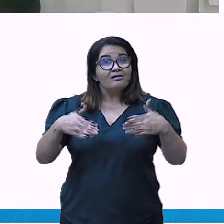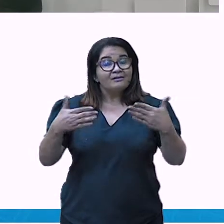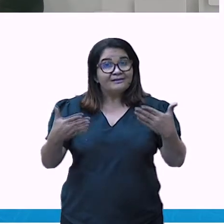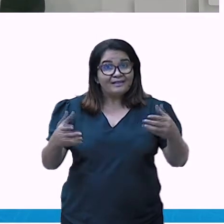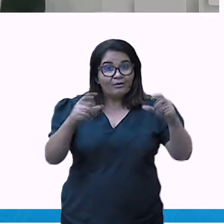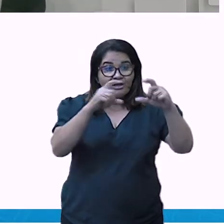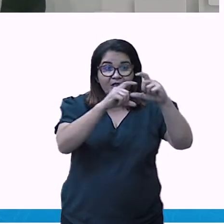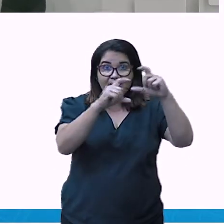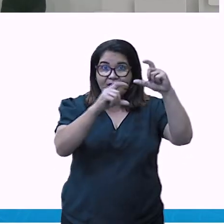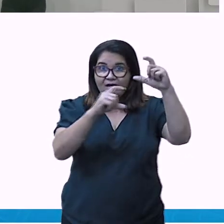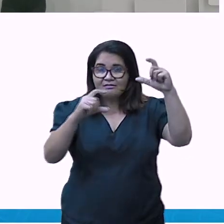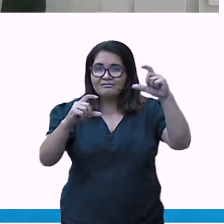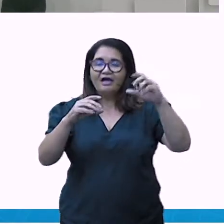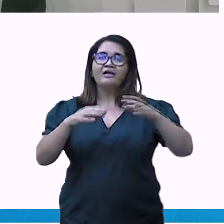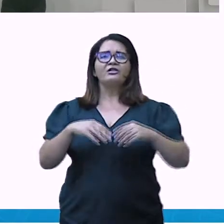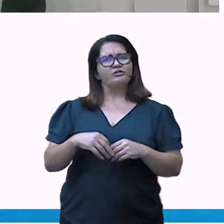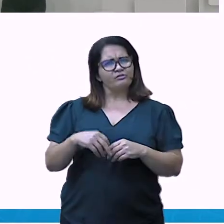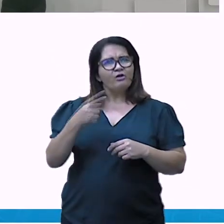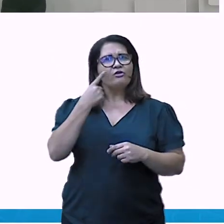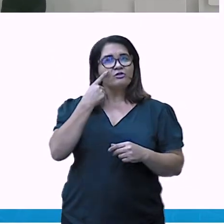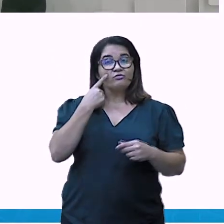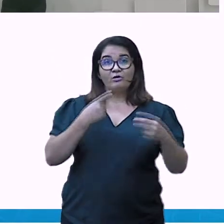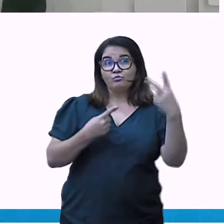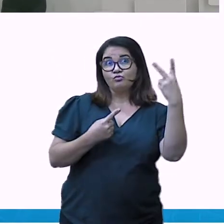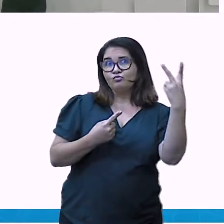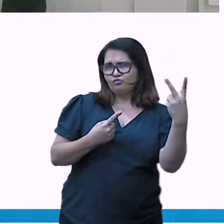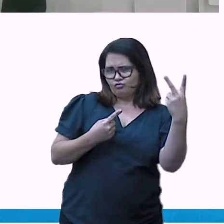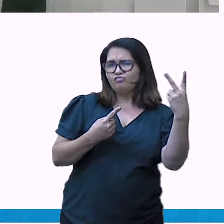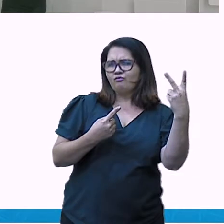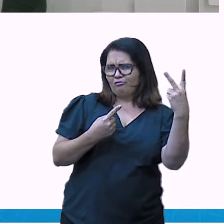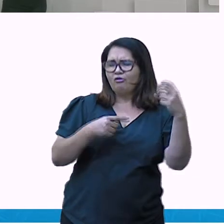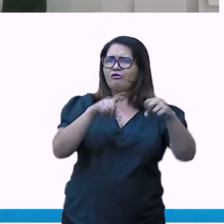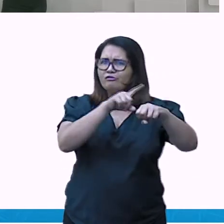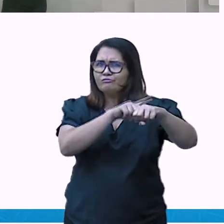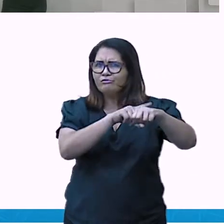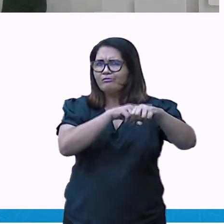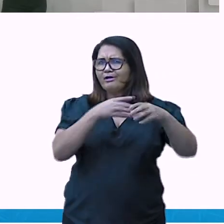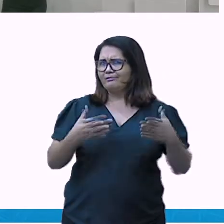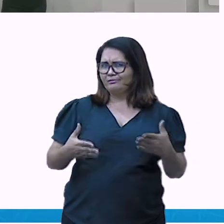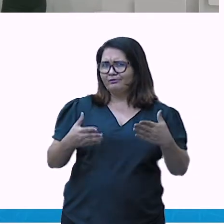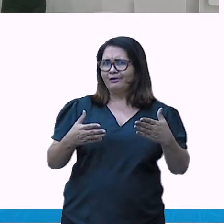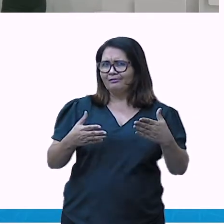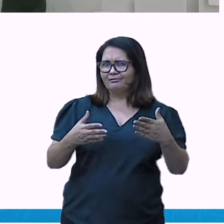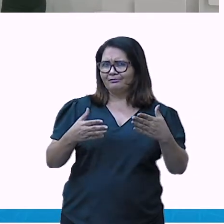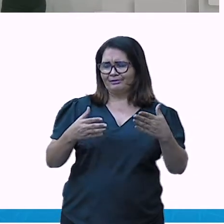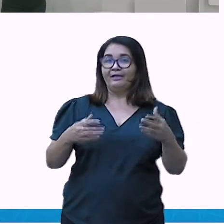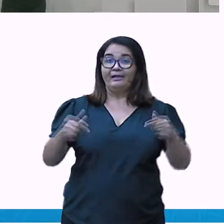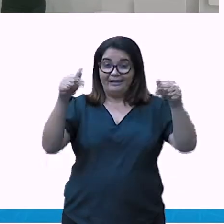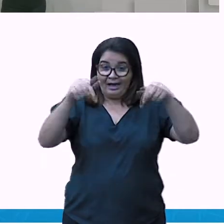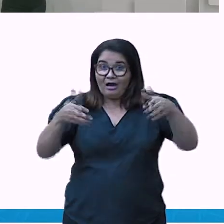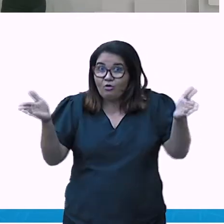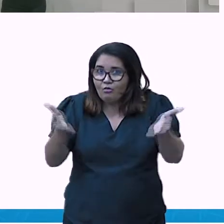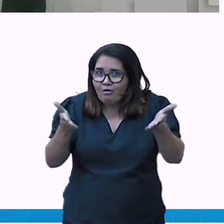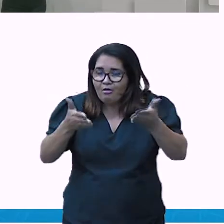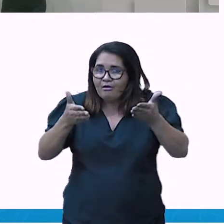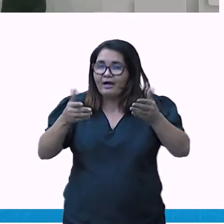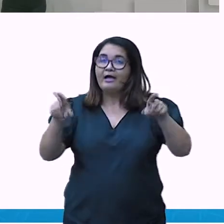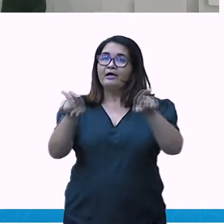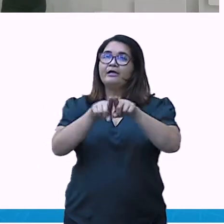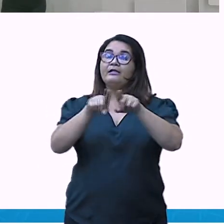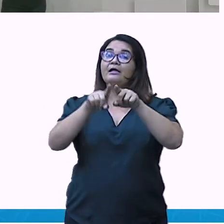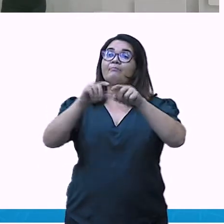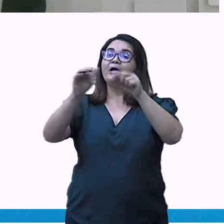charge, podemos ver dois momentos. Um no presente e o outro no futuro. O planeta